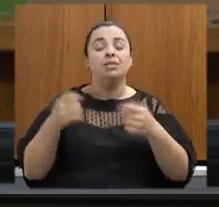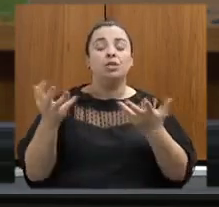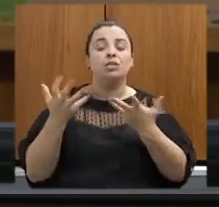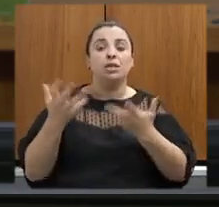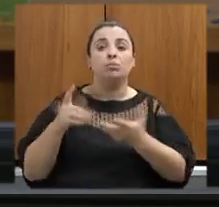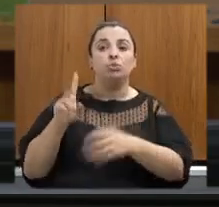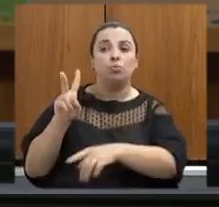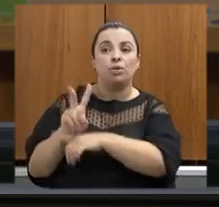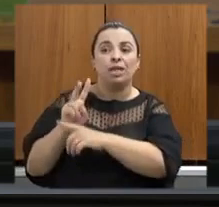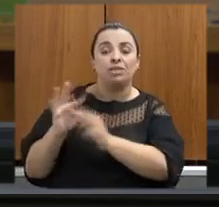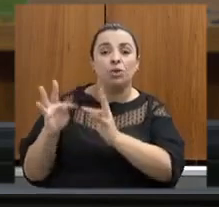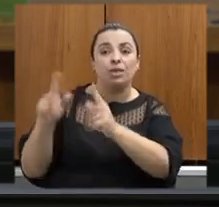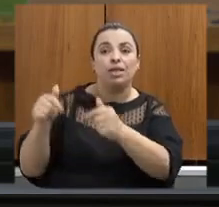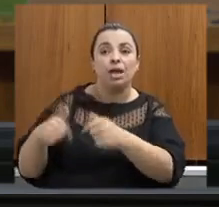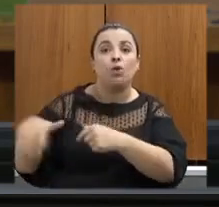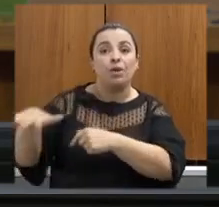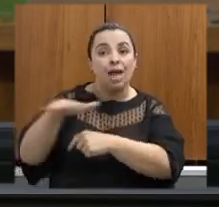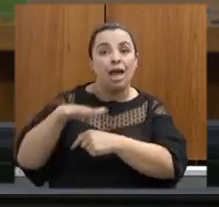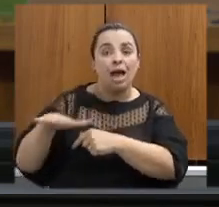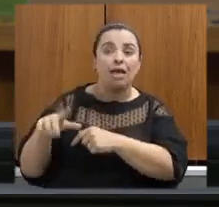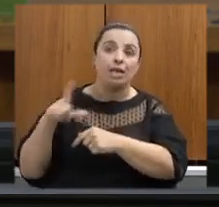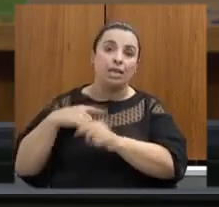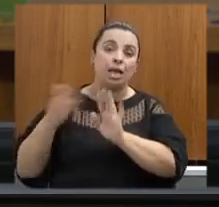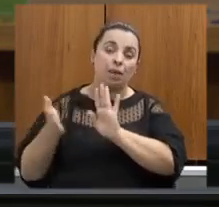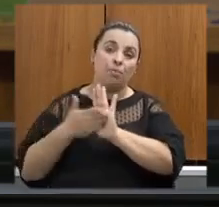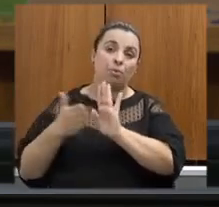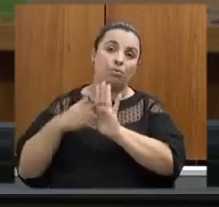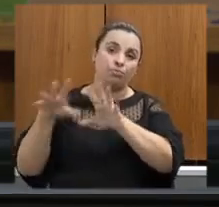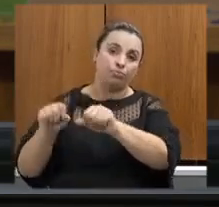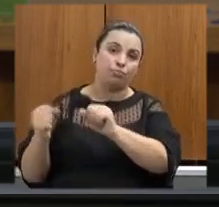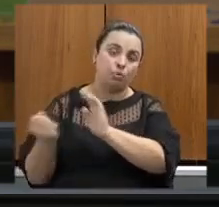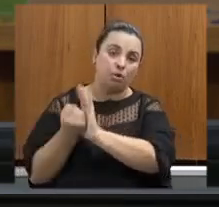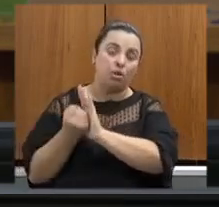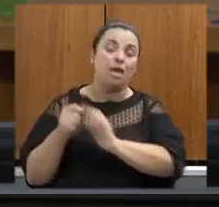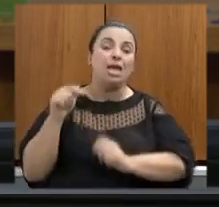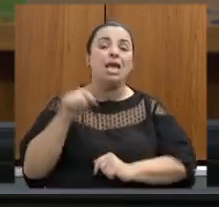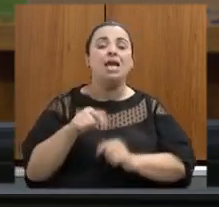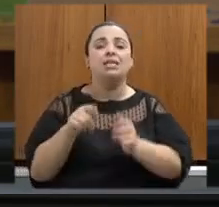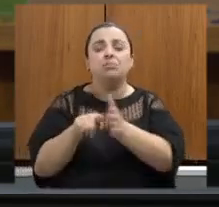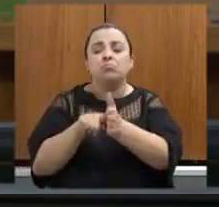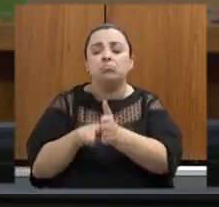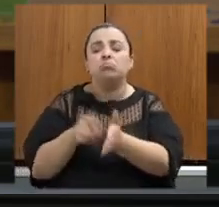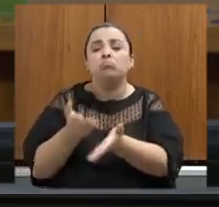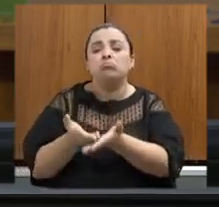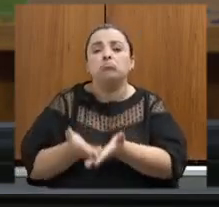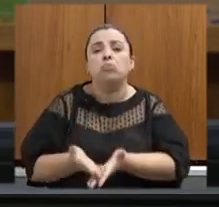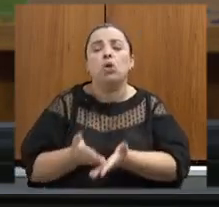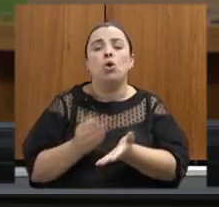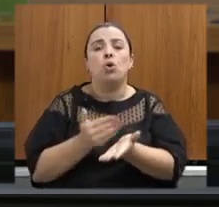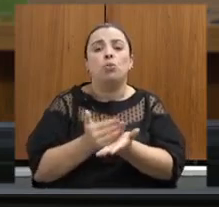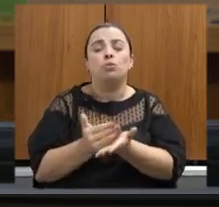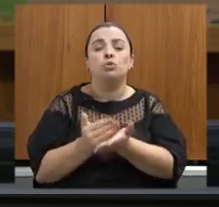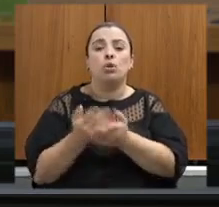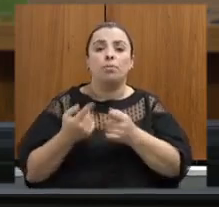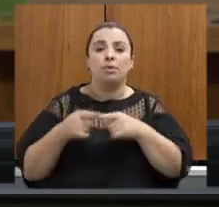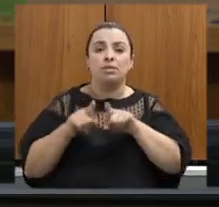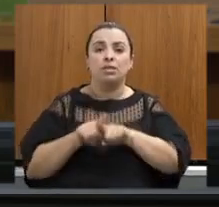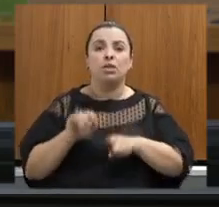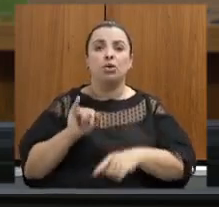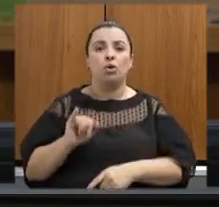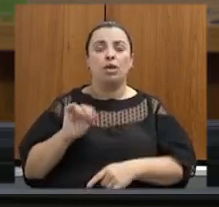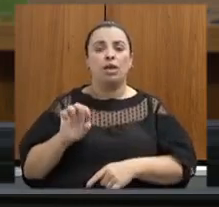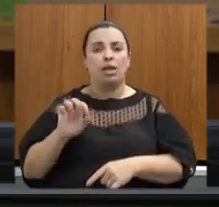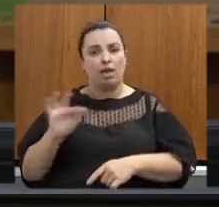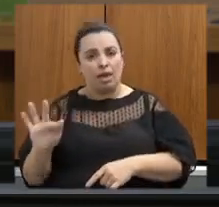proposta para o tombamento nós iniciamos esses estudos a partir de um trabalho com o Instituto Estadual de Florestas em